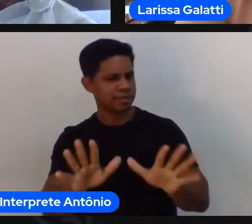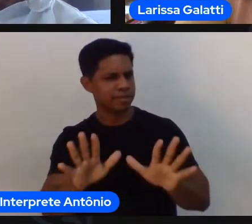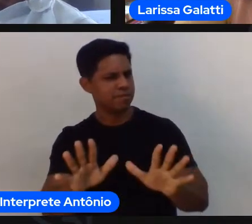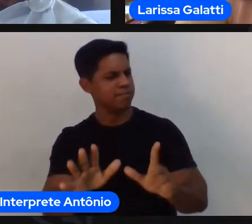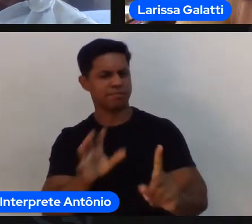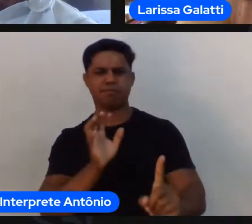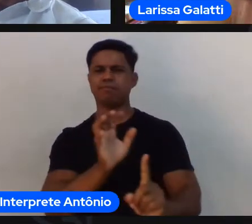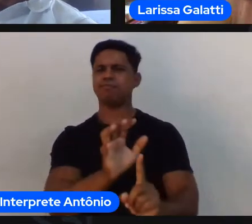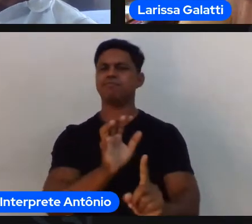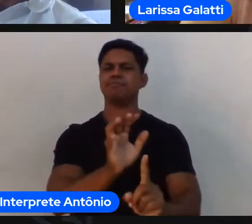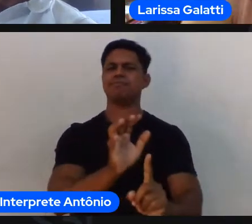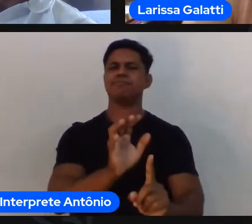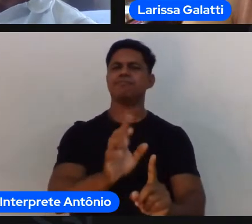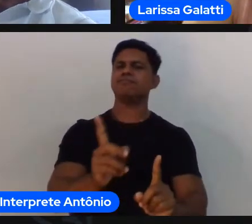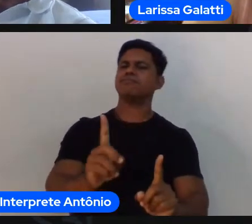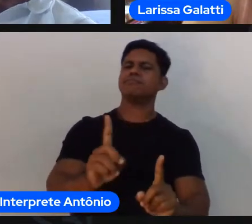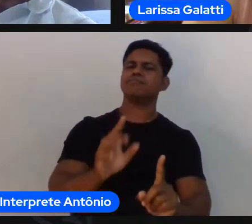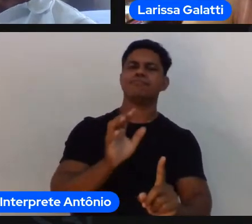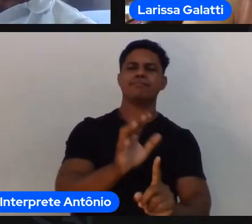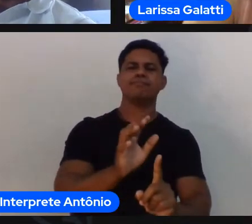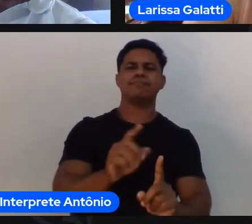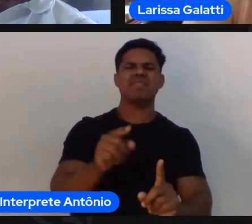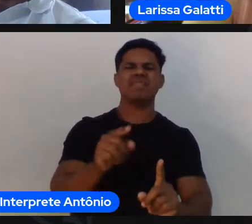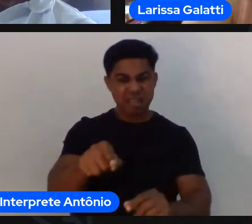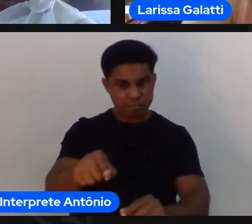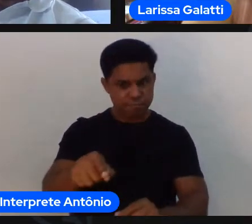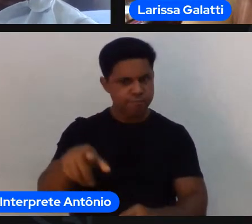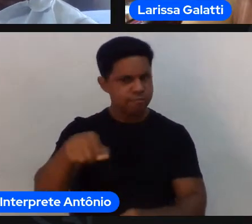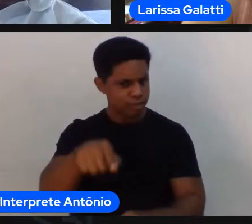imagina que você é uma criança de 11 anos que gosta de